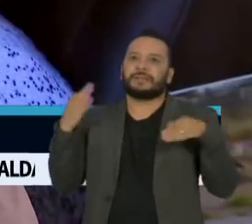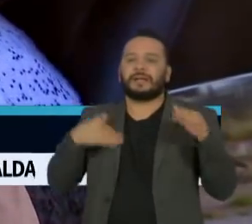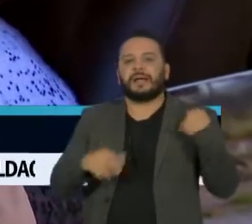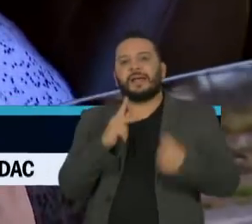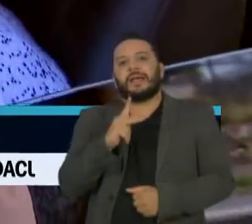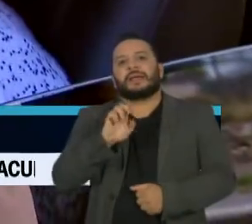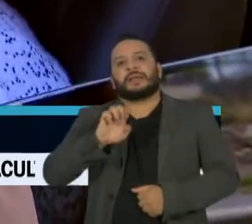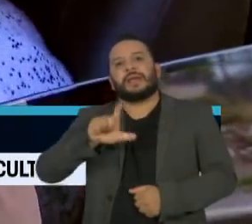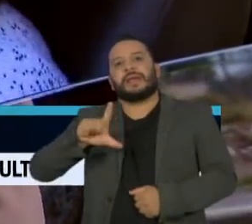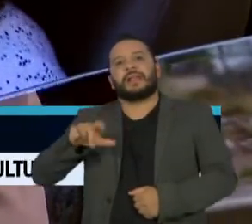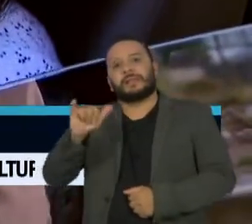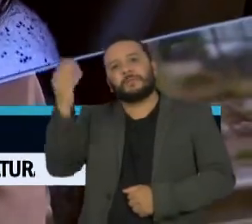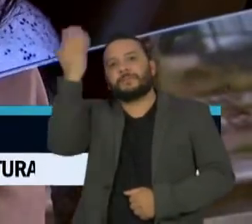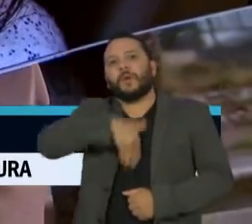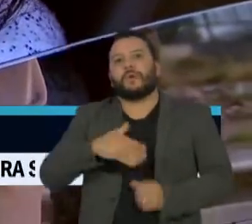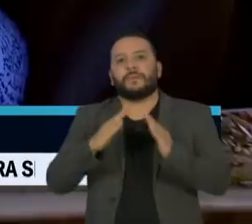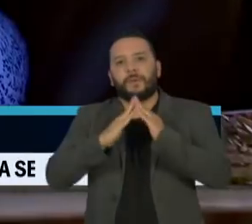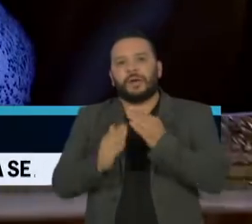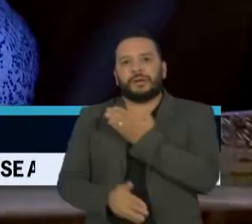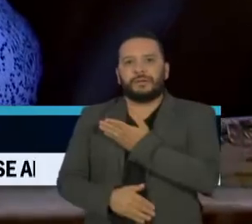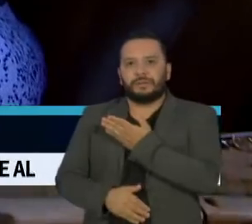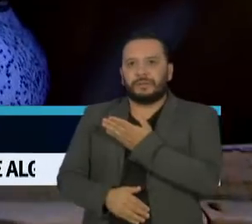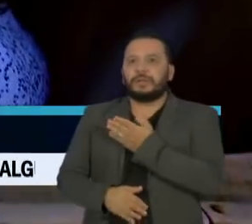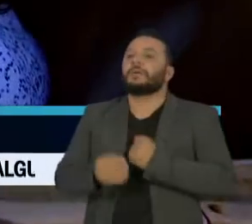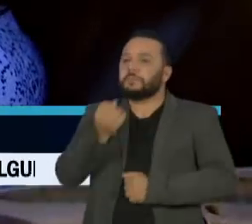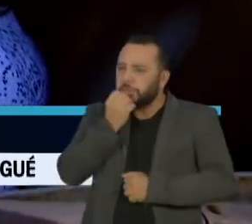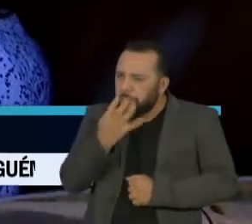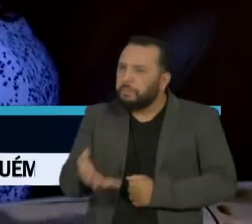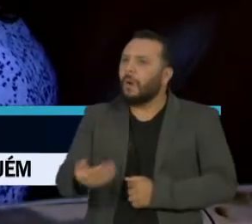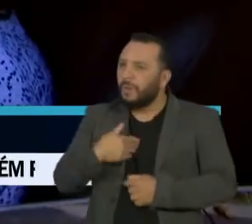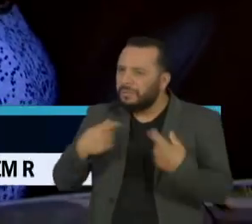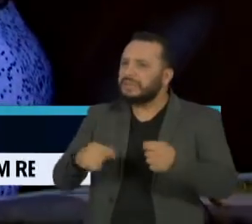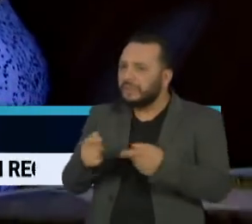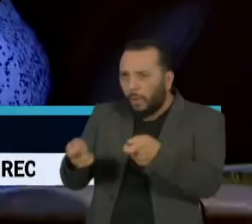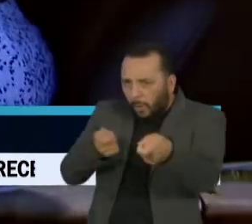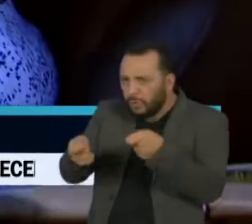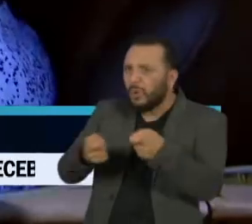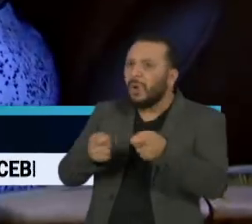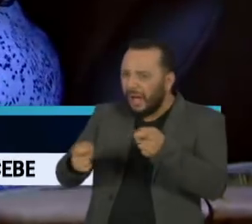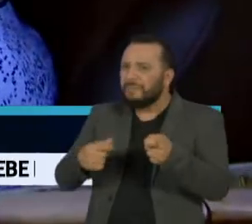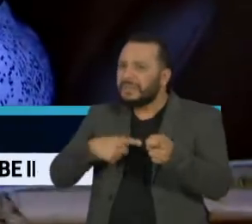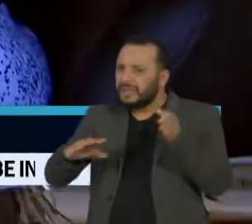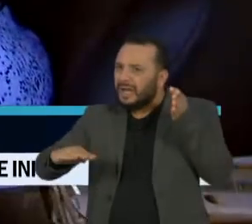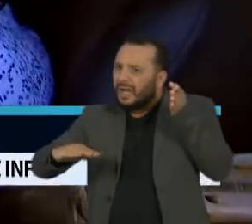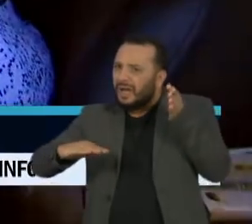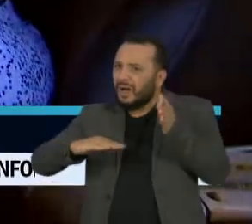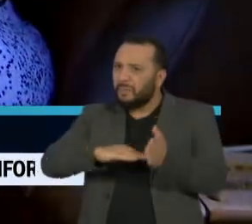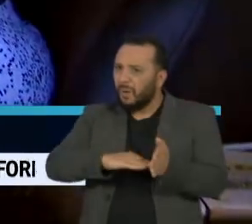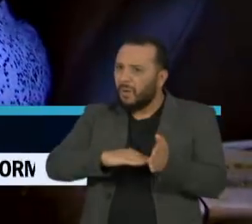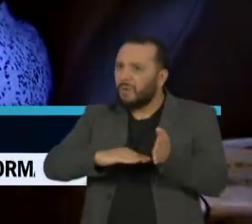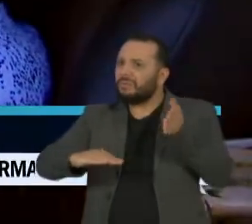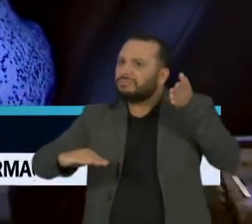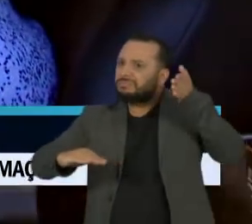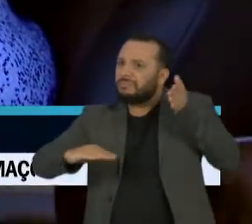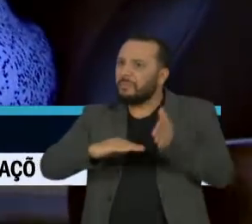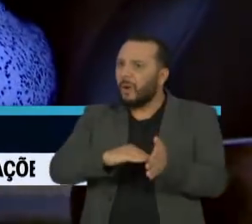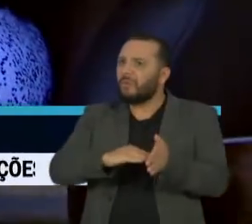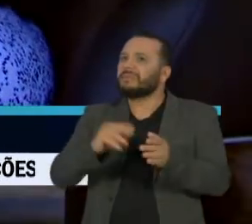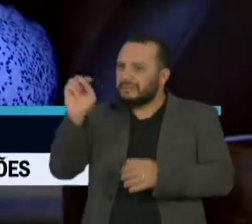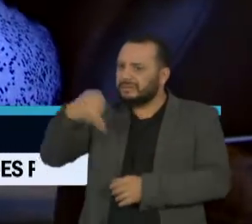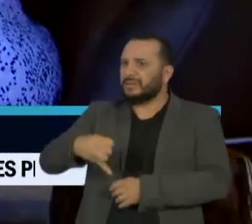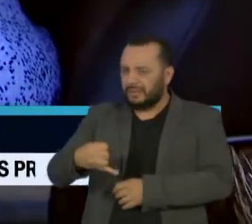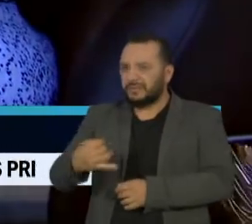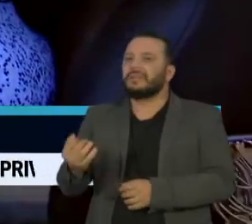precisou comprovar que é moradora. Muito bom, tem que ser feito mesmo. A gente tem que estar orientando sempre e estar sempre